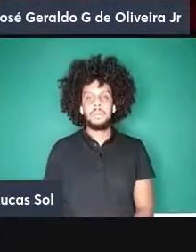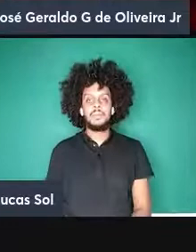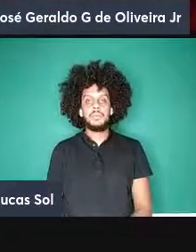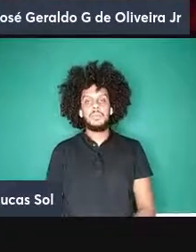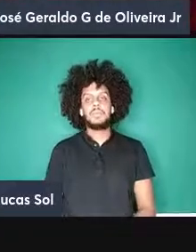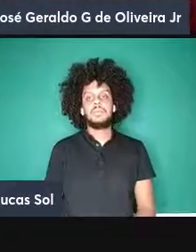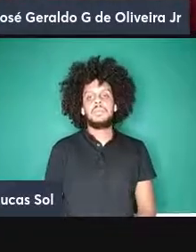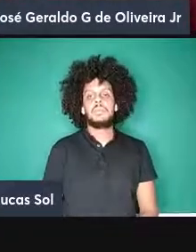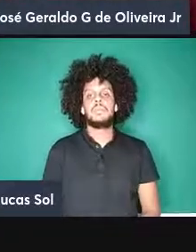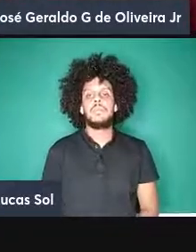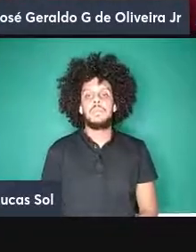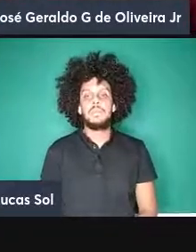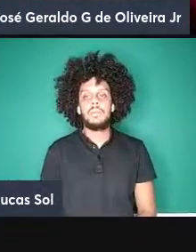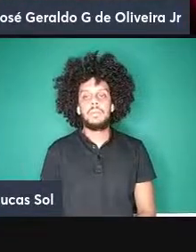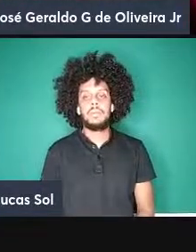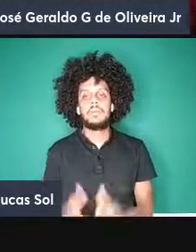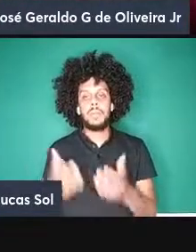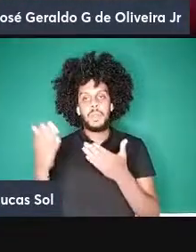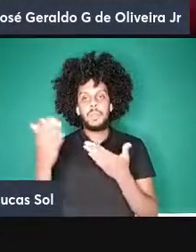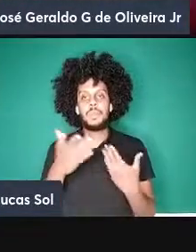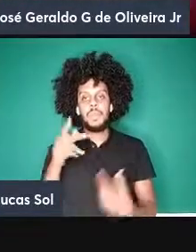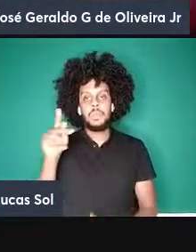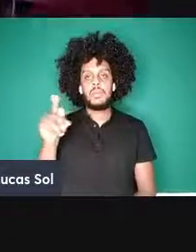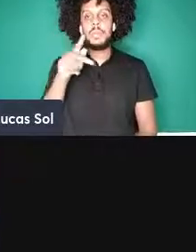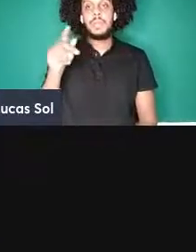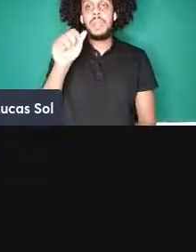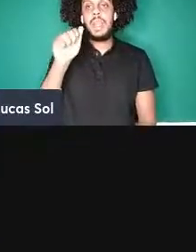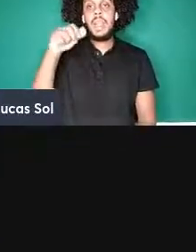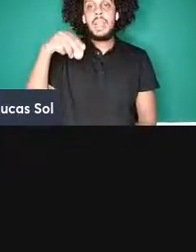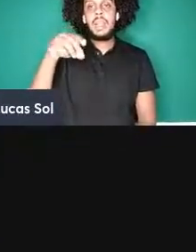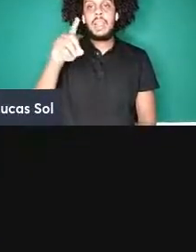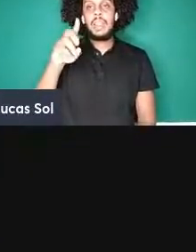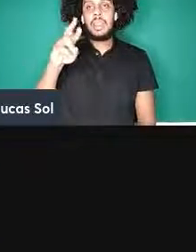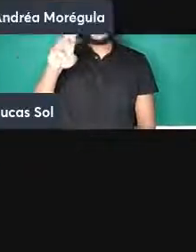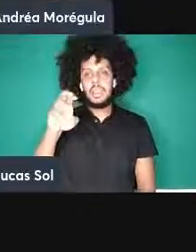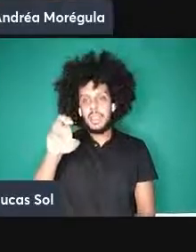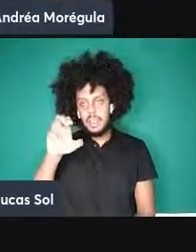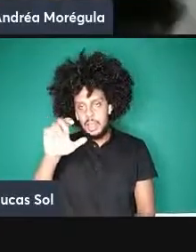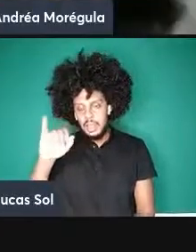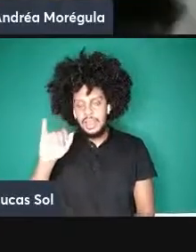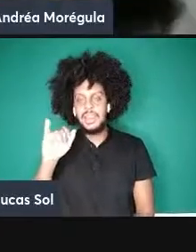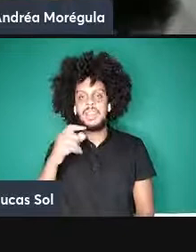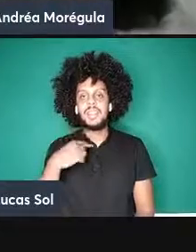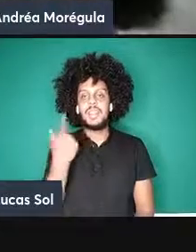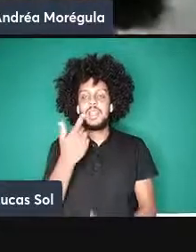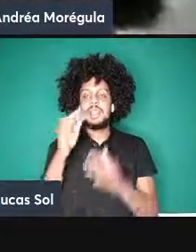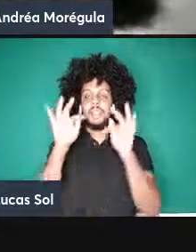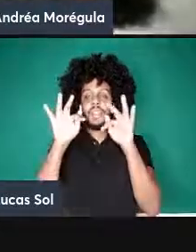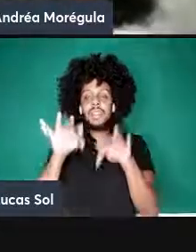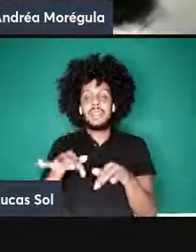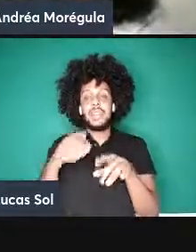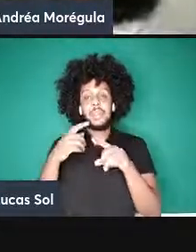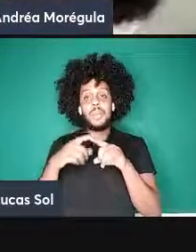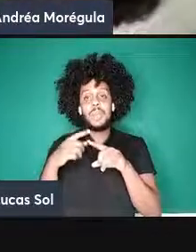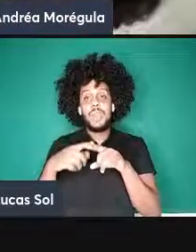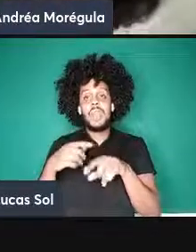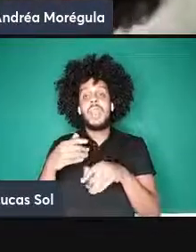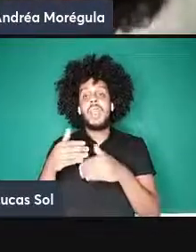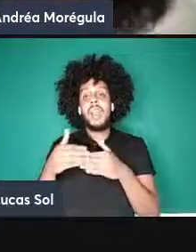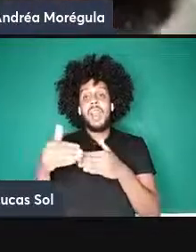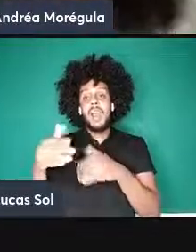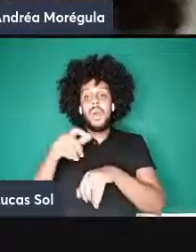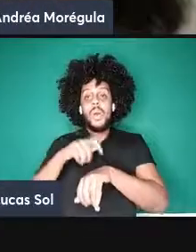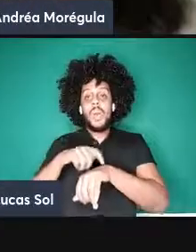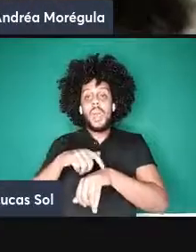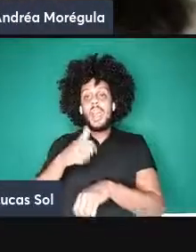já que daqui a pouquinho daqui a pouquinho não né agora às 18 horas nós teremos a sessão de